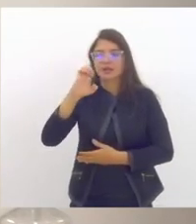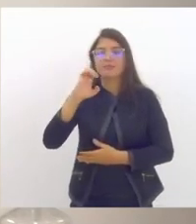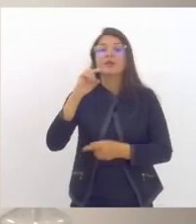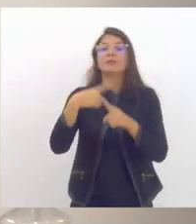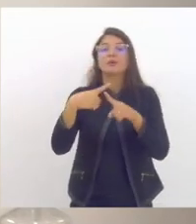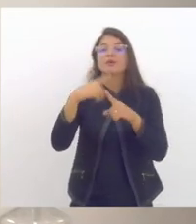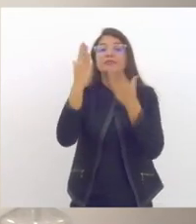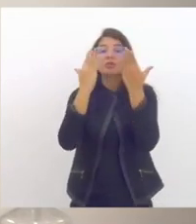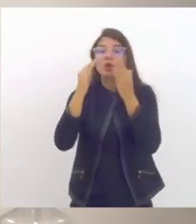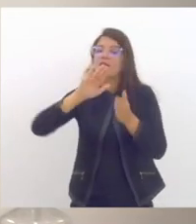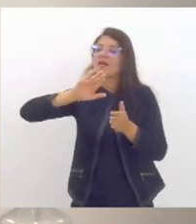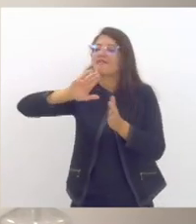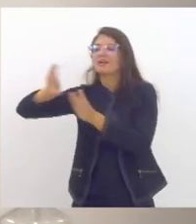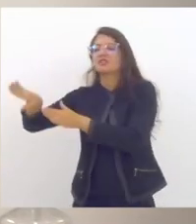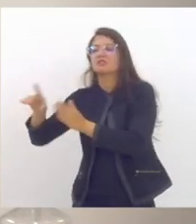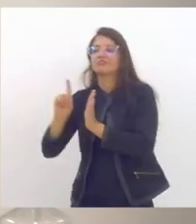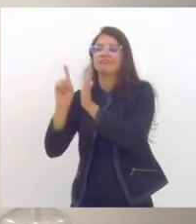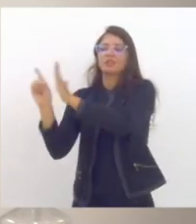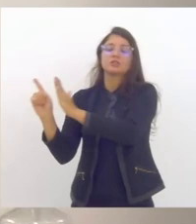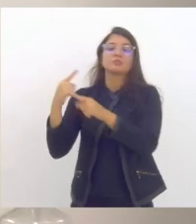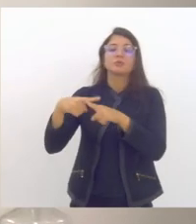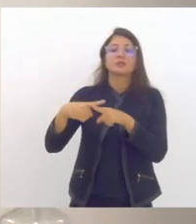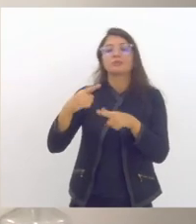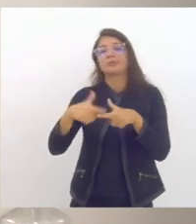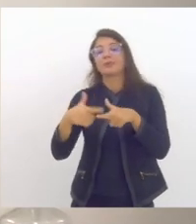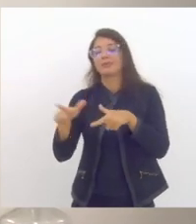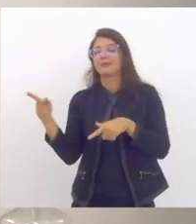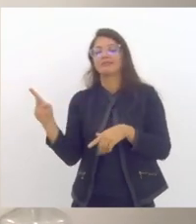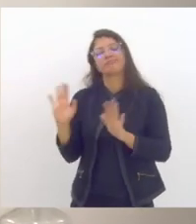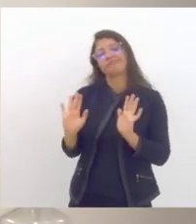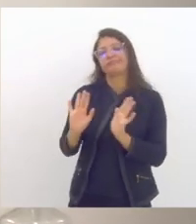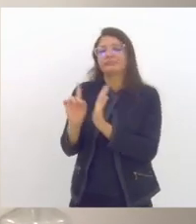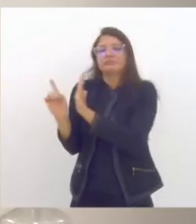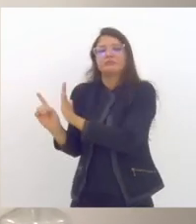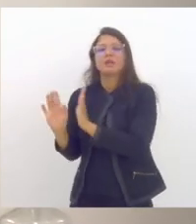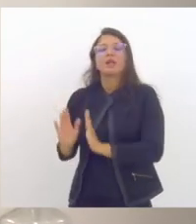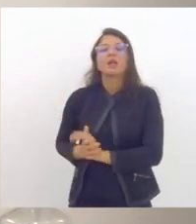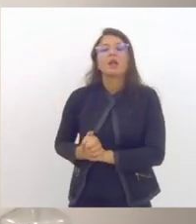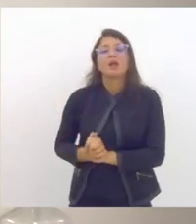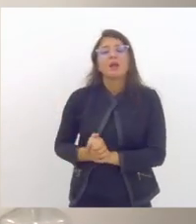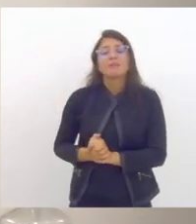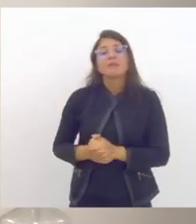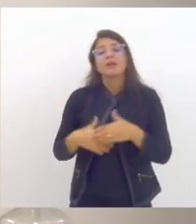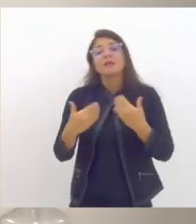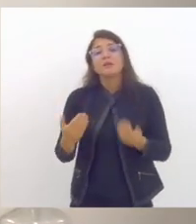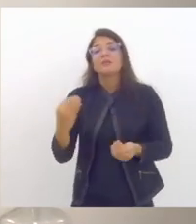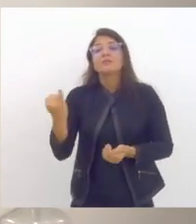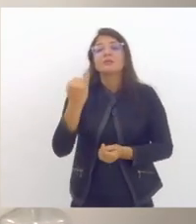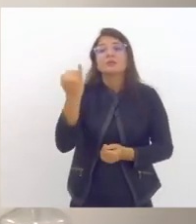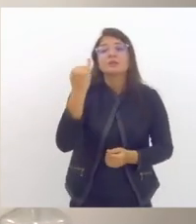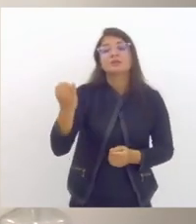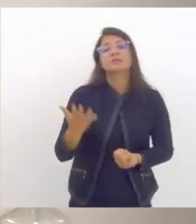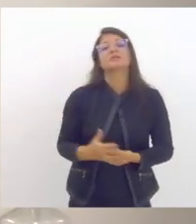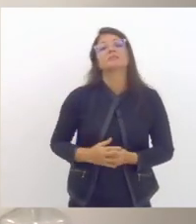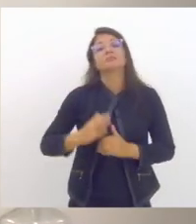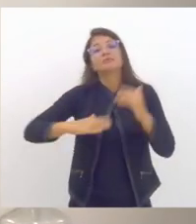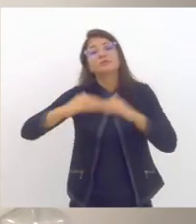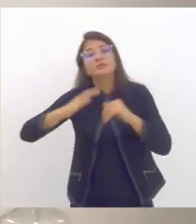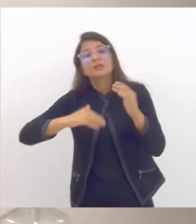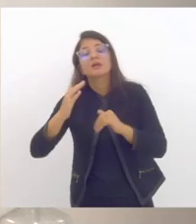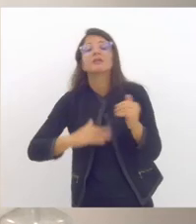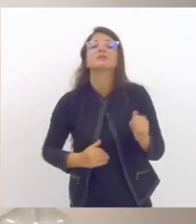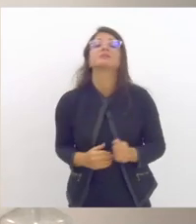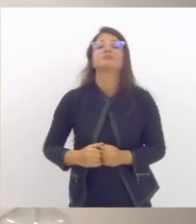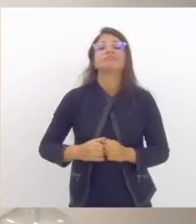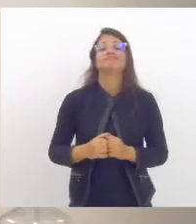para o cumprimento pleno da lei 13.935 e tenha então esses profissionais na rede com capacidade de fato